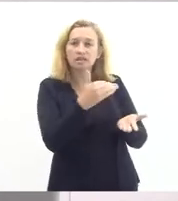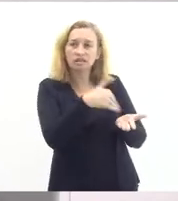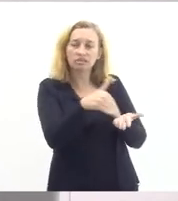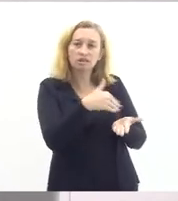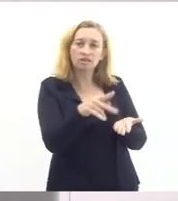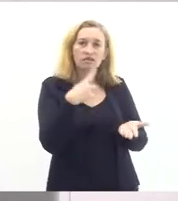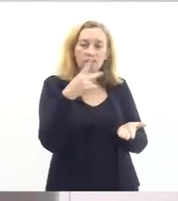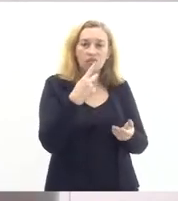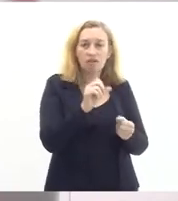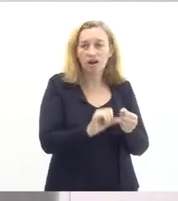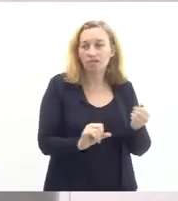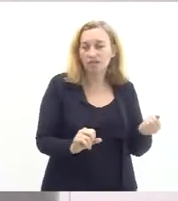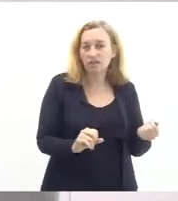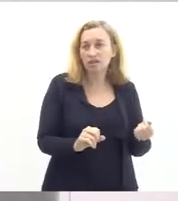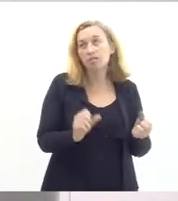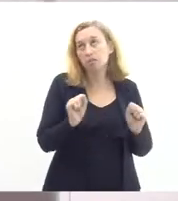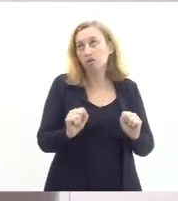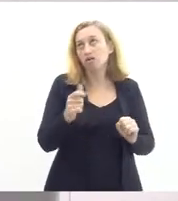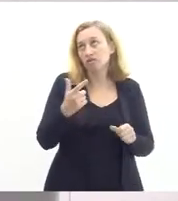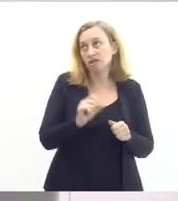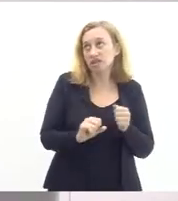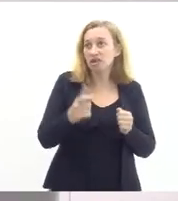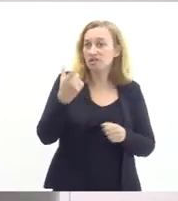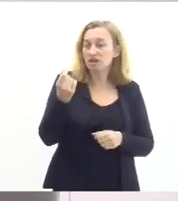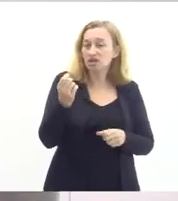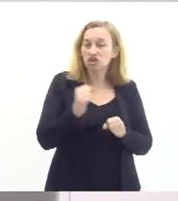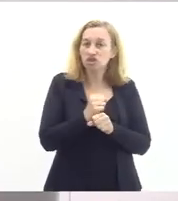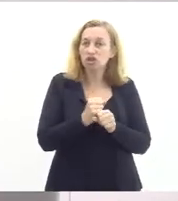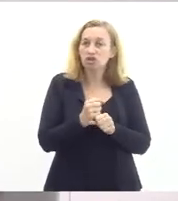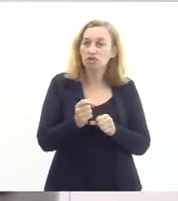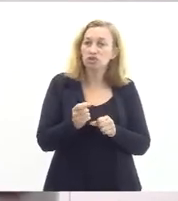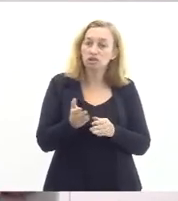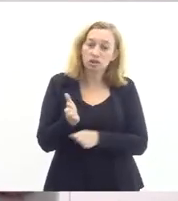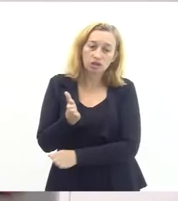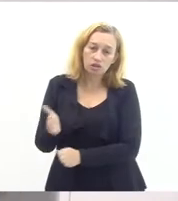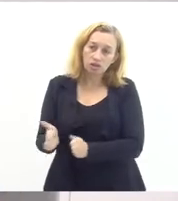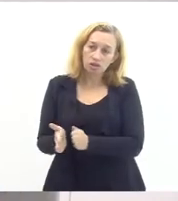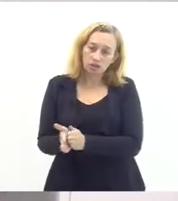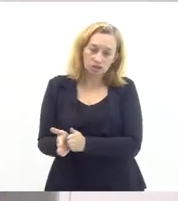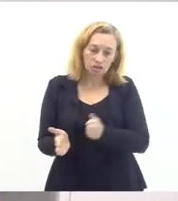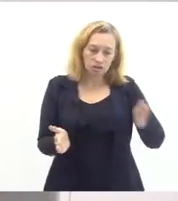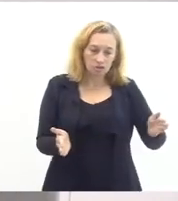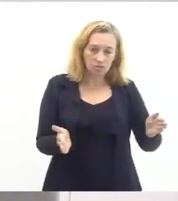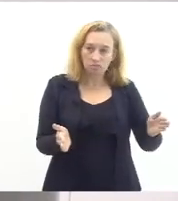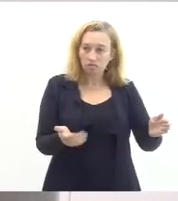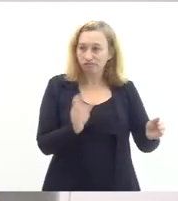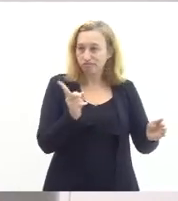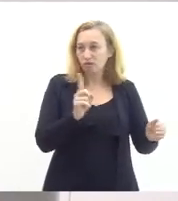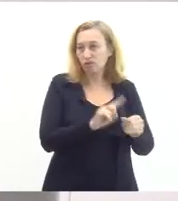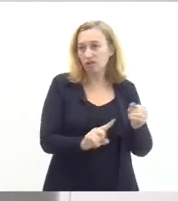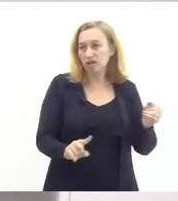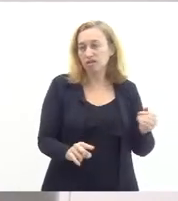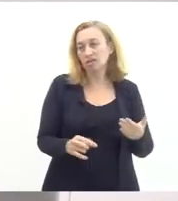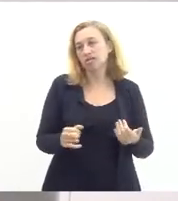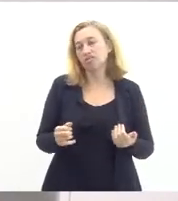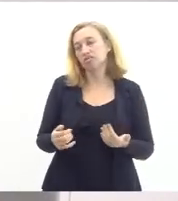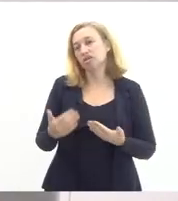pode fazer daqui a 20 anos e de 20 anos para trás não fez é isso eu gostaria de agradecer a todos